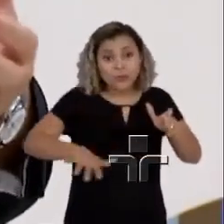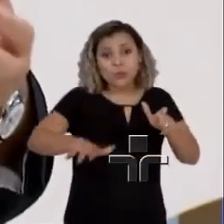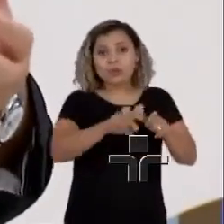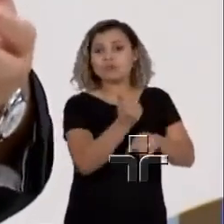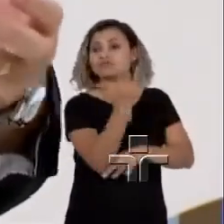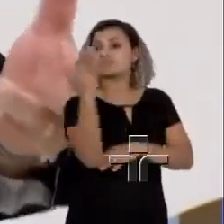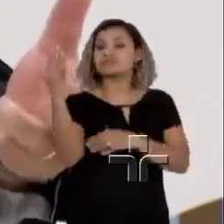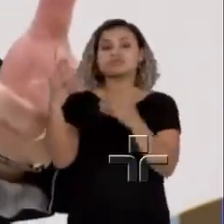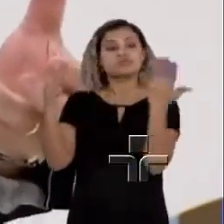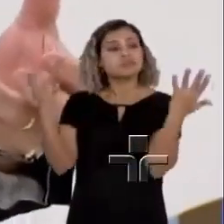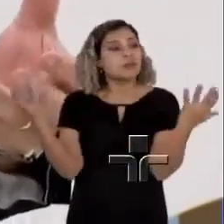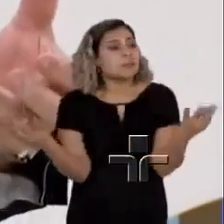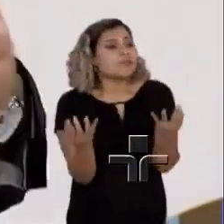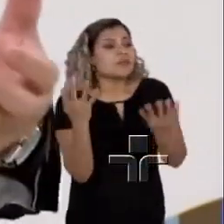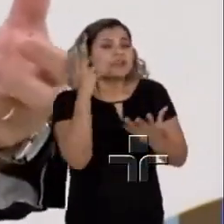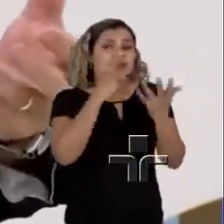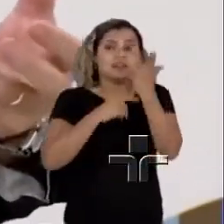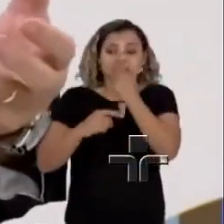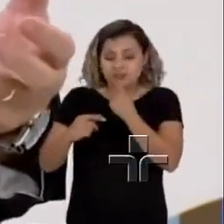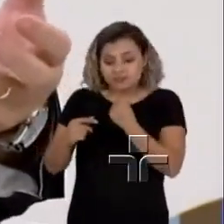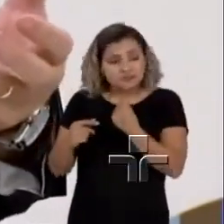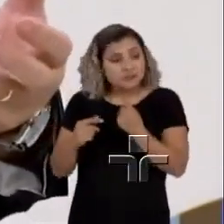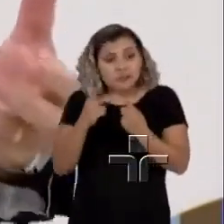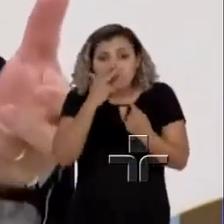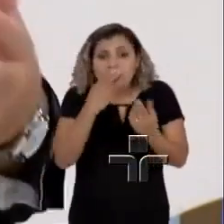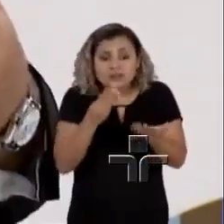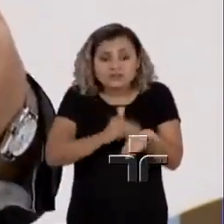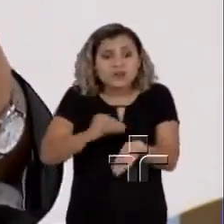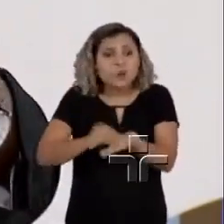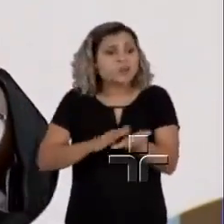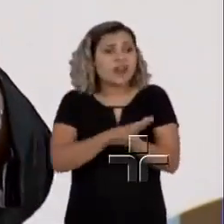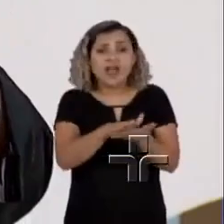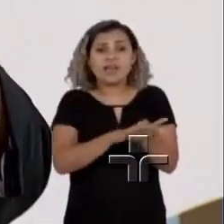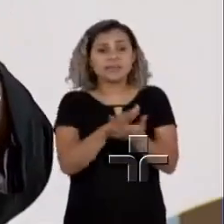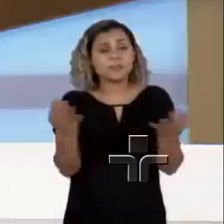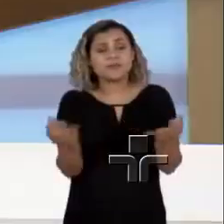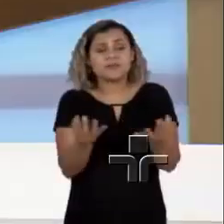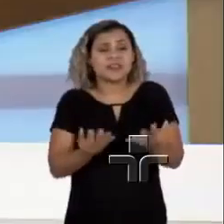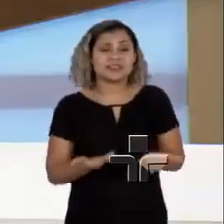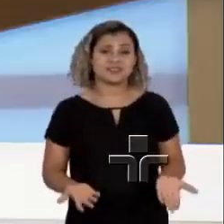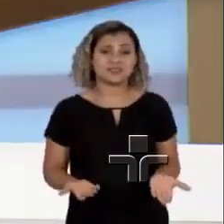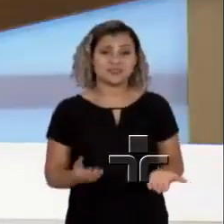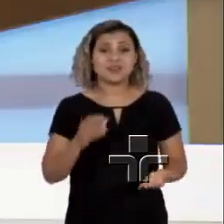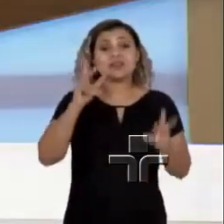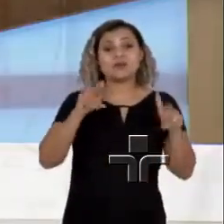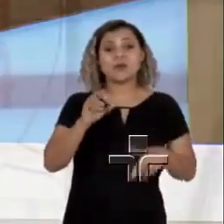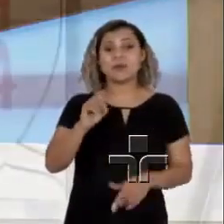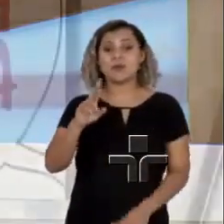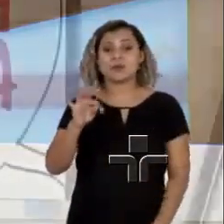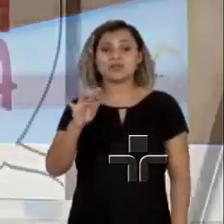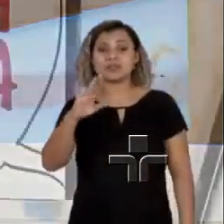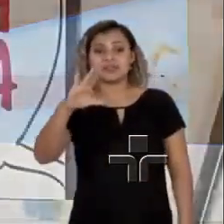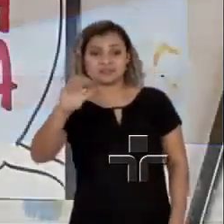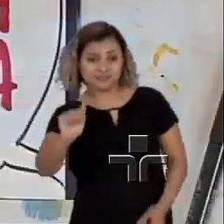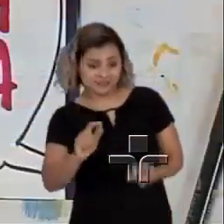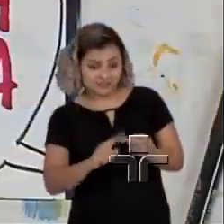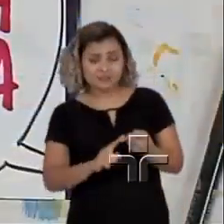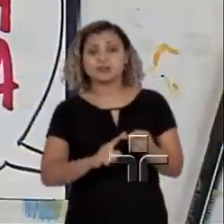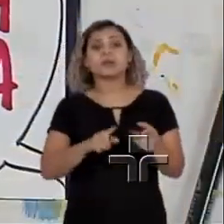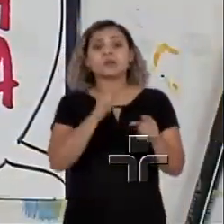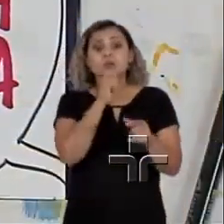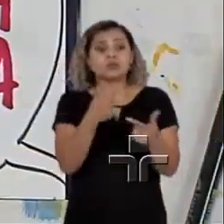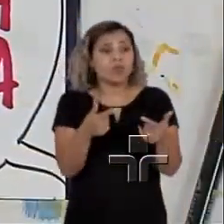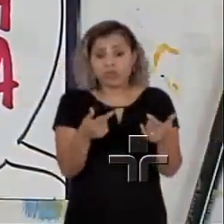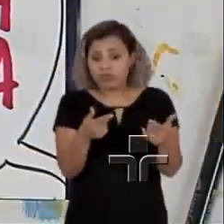percepção da lacuna, ele não seria notado. Não havendo latência, não havendo o recuo, não